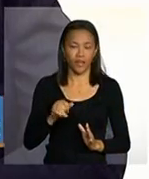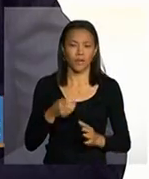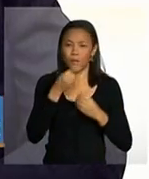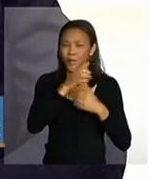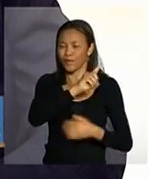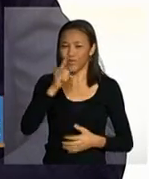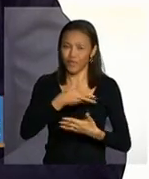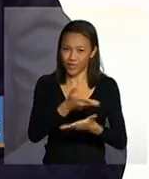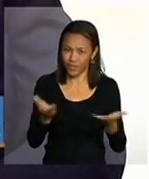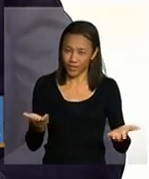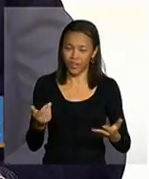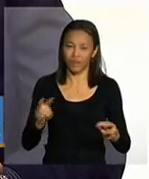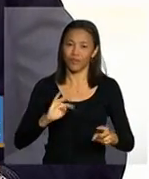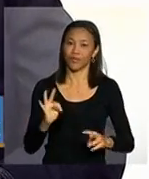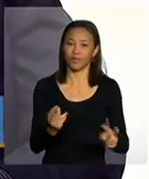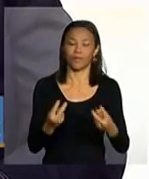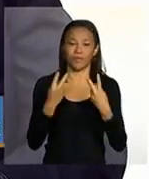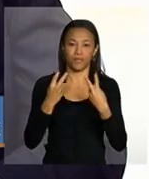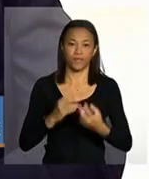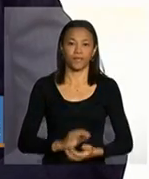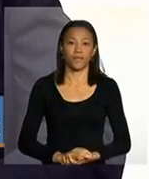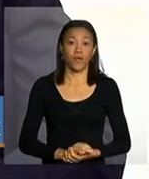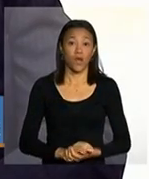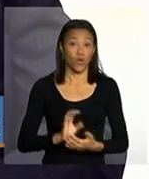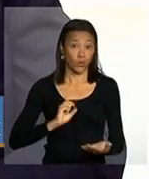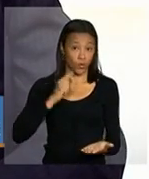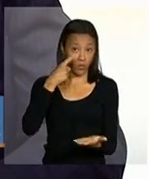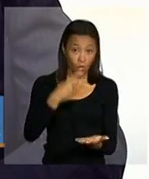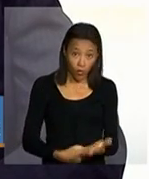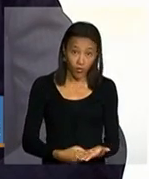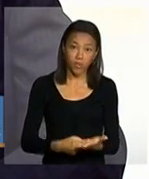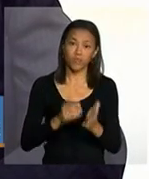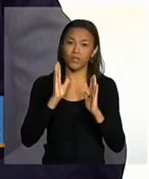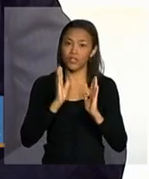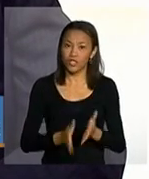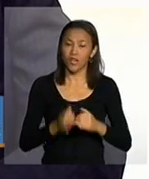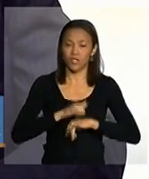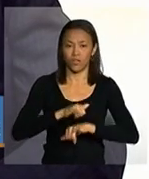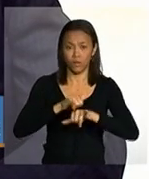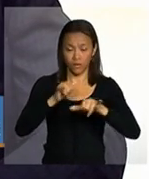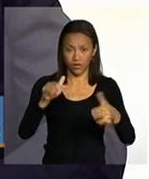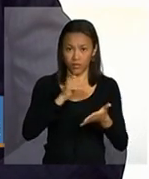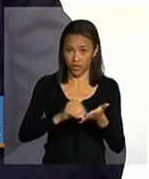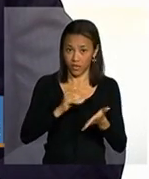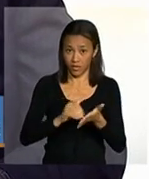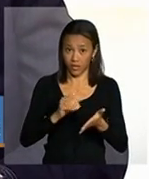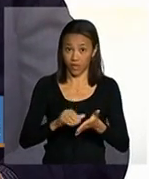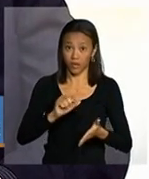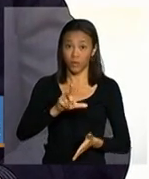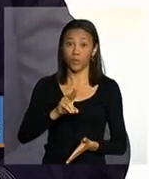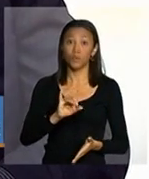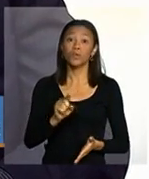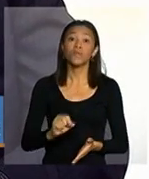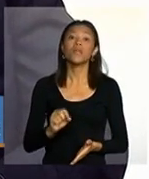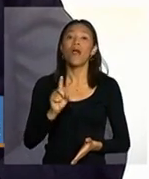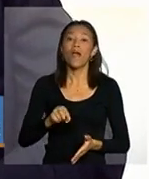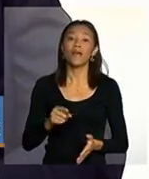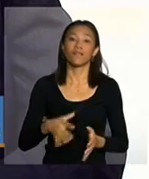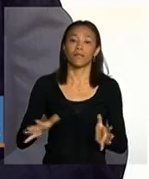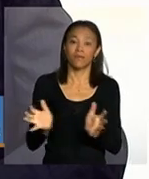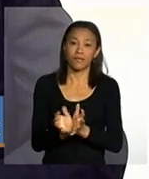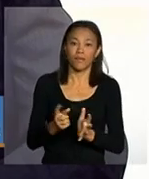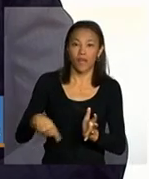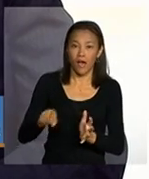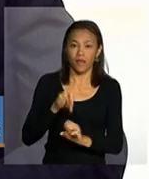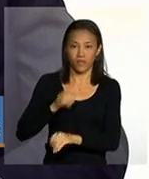dia, telespectadores. Os compromissos mencionados pelo secretário Luiz Henrique no primeiro bloco são de educação e de